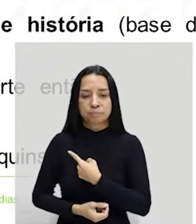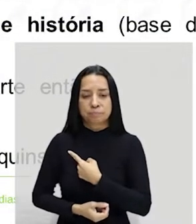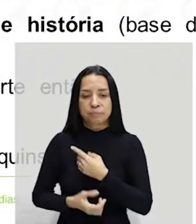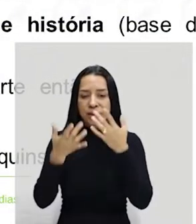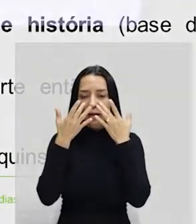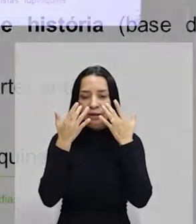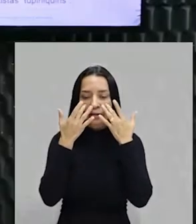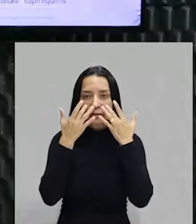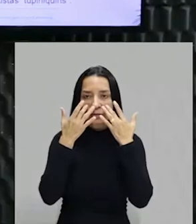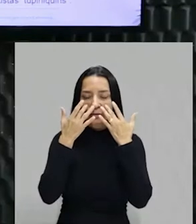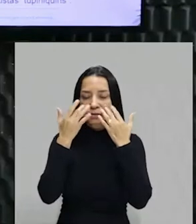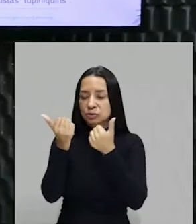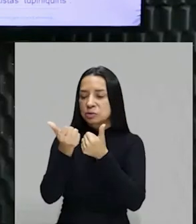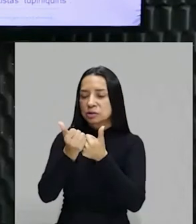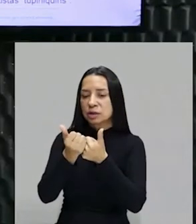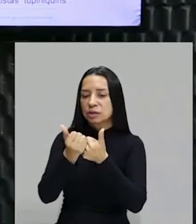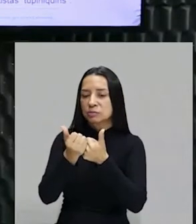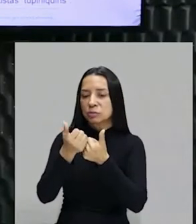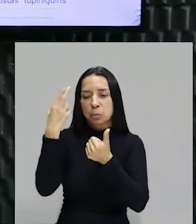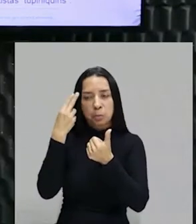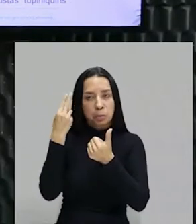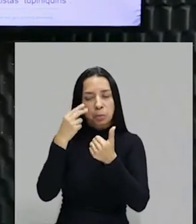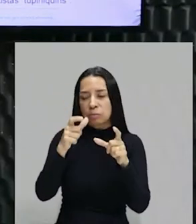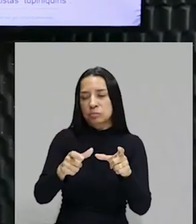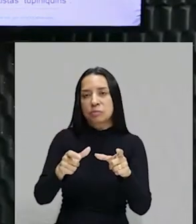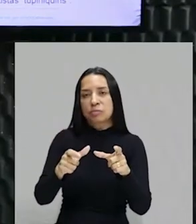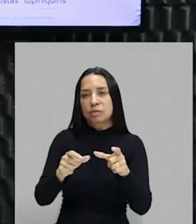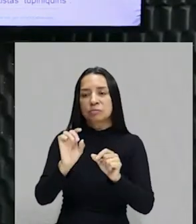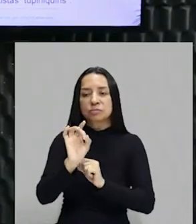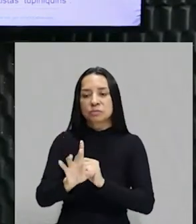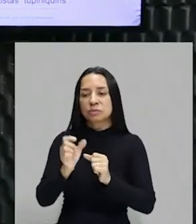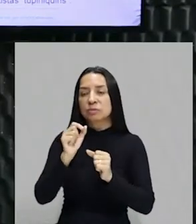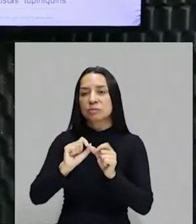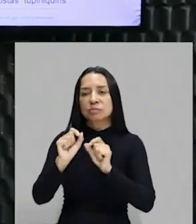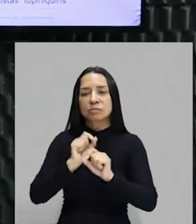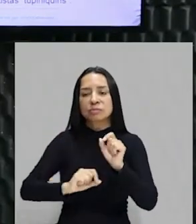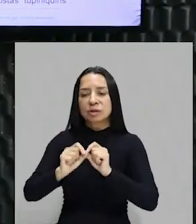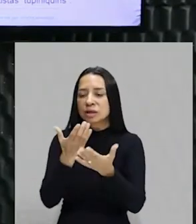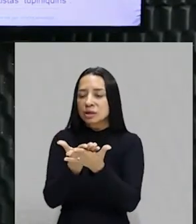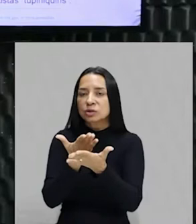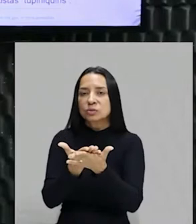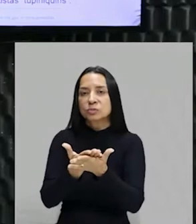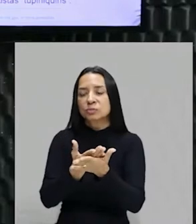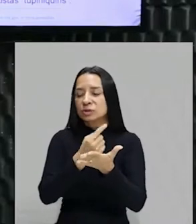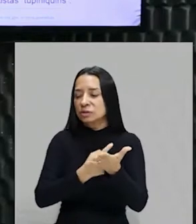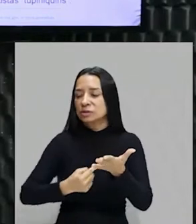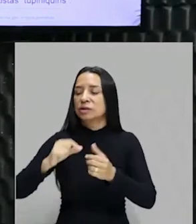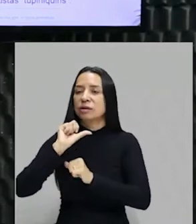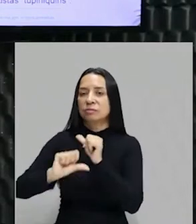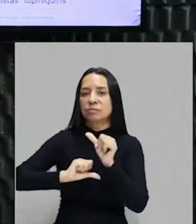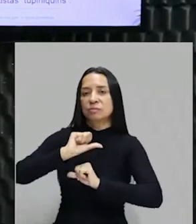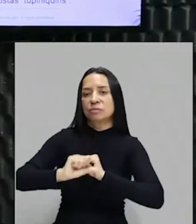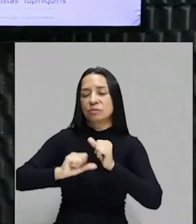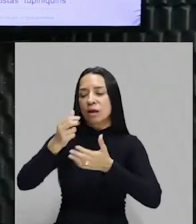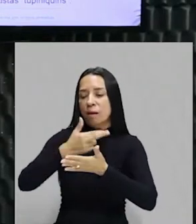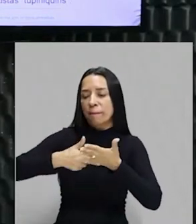artista sai do seu lugar comum de artesão, ou seja, ele não é mais só aquele cara que é bronco, mas ele estuda e sabe o que foi a pintura grego,